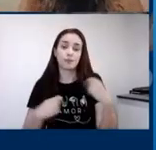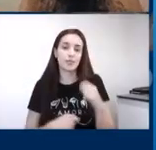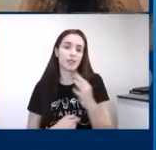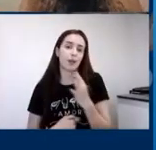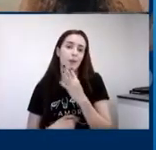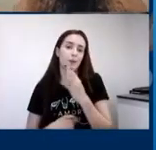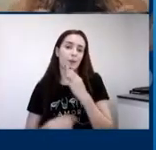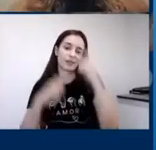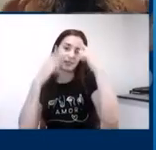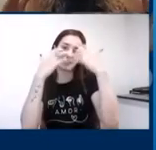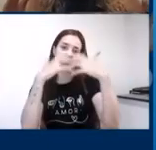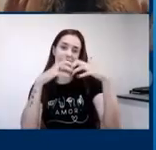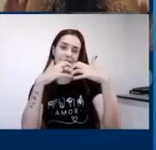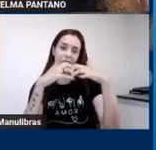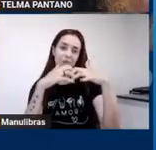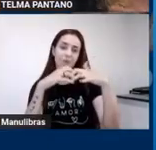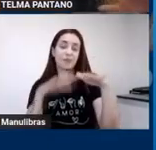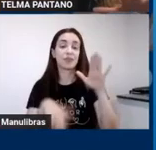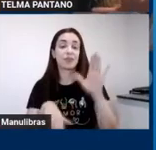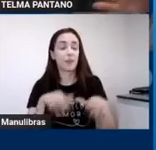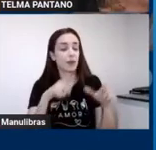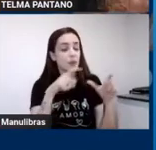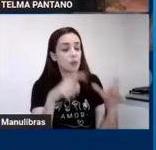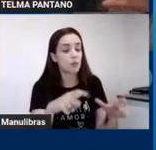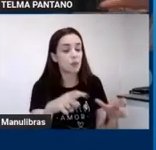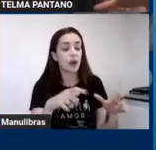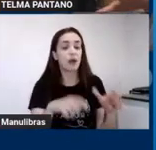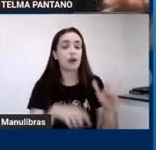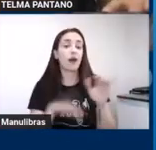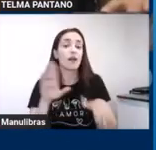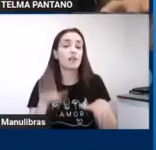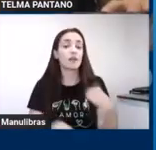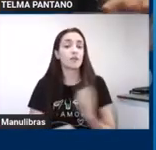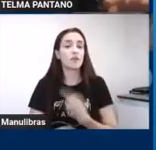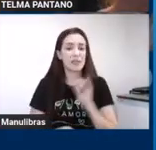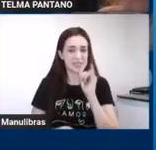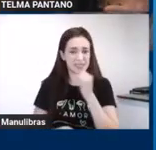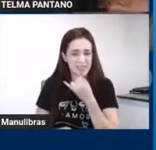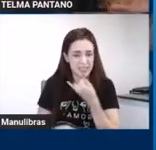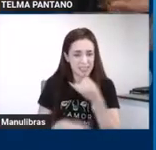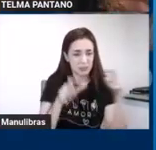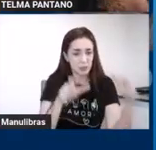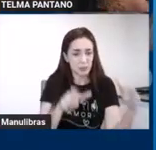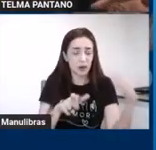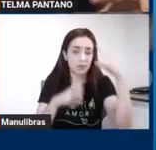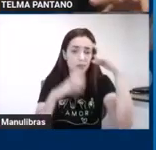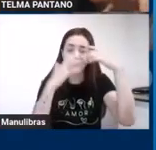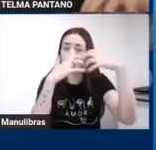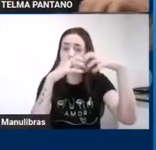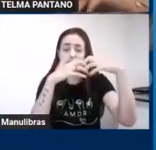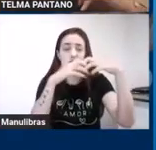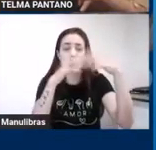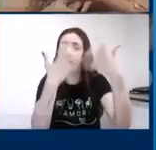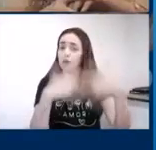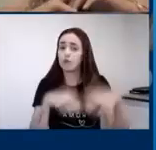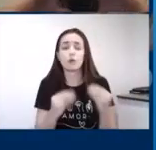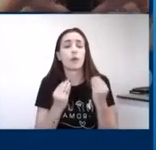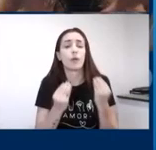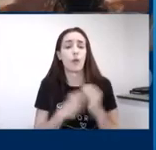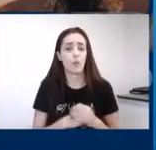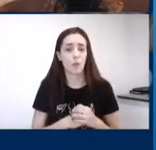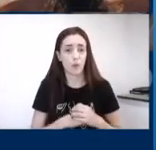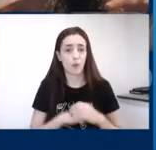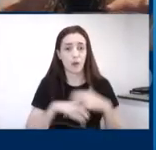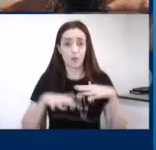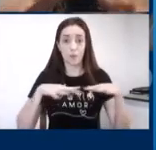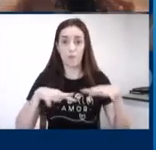o ambiente. Da mesma forma que o ambiente preenche e faz essa leitura do funcionamento cerebral, e ajuda esse cérebro a funcionar de uma